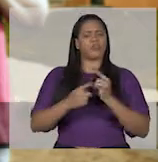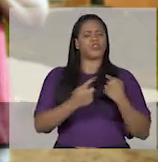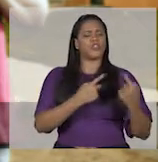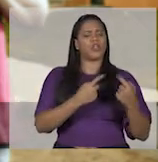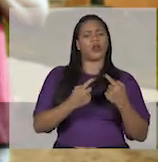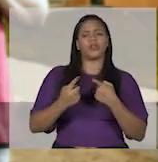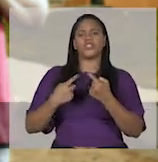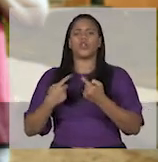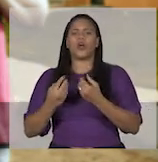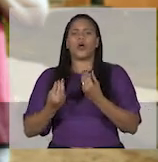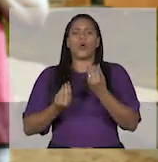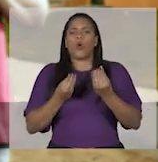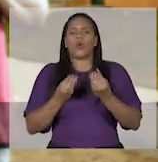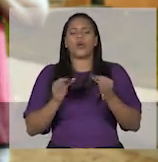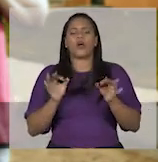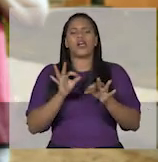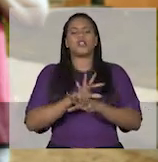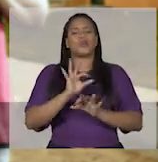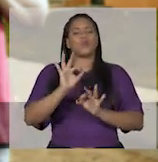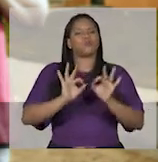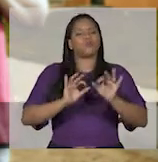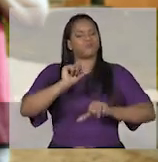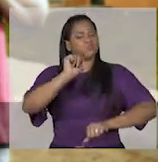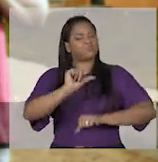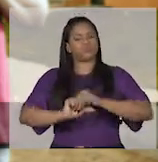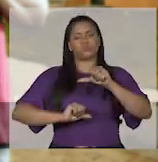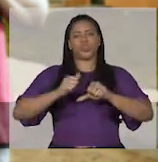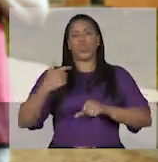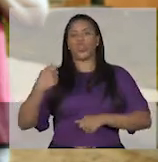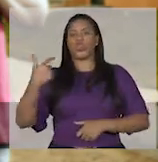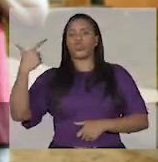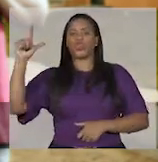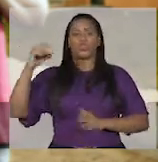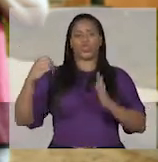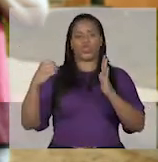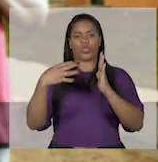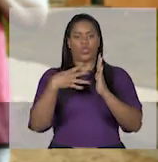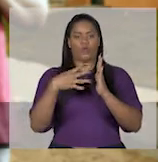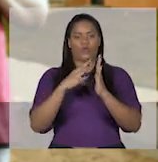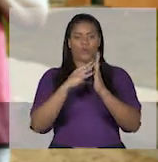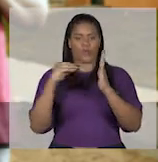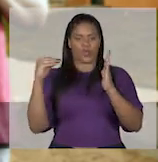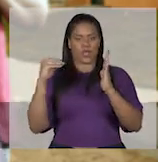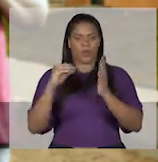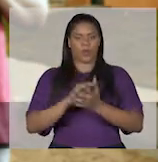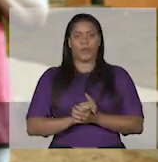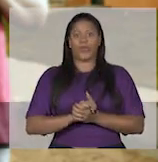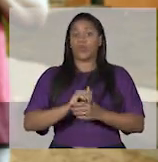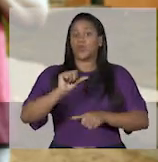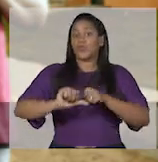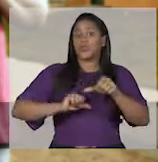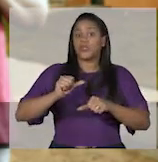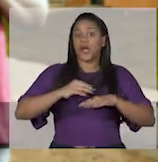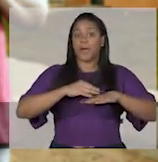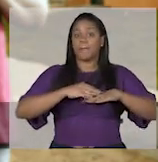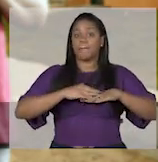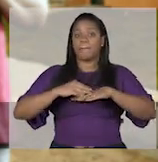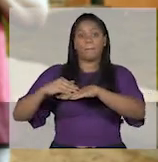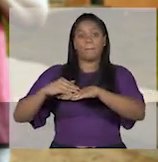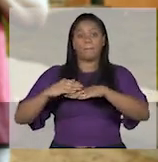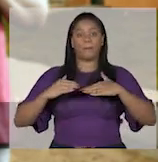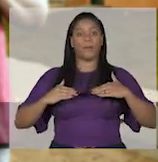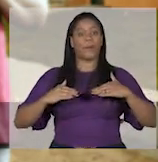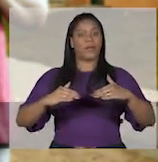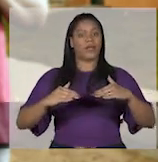Dialogando com a cidade E construir um novo modelo de transporte pra feira Um novo modelo de mobilidade